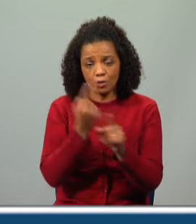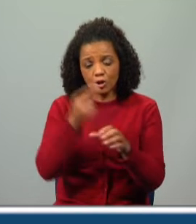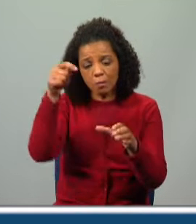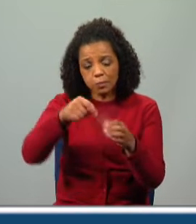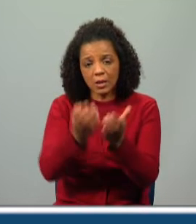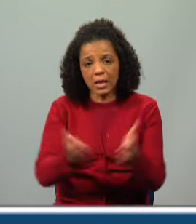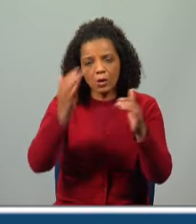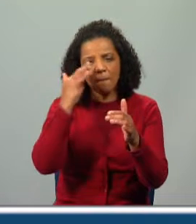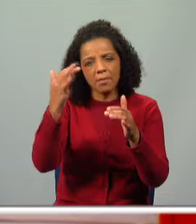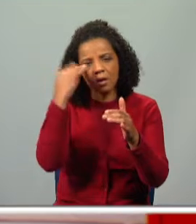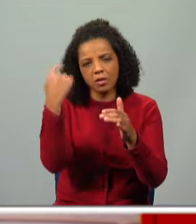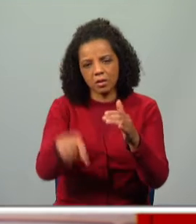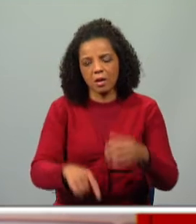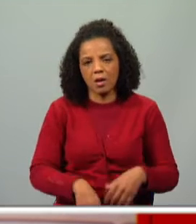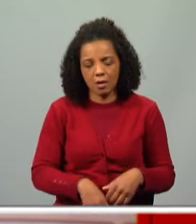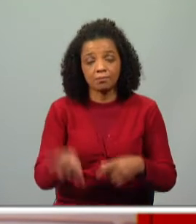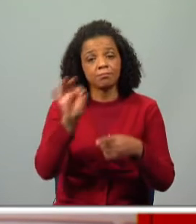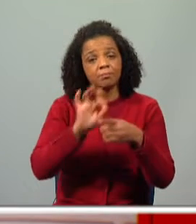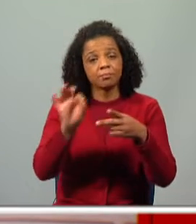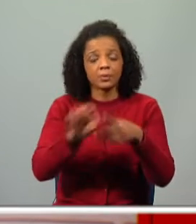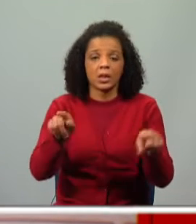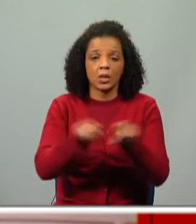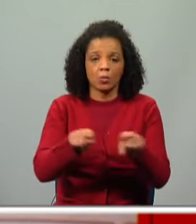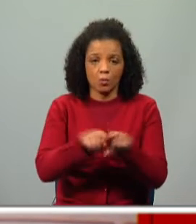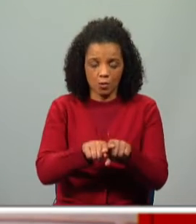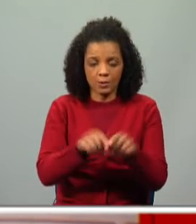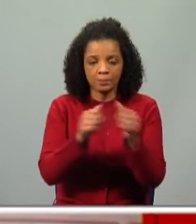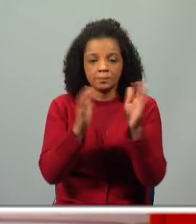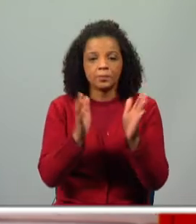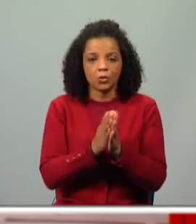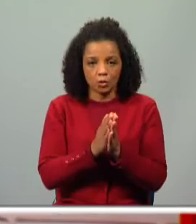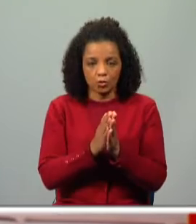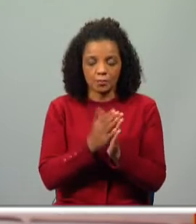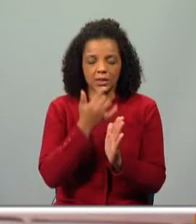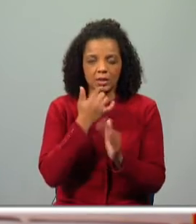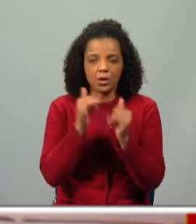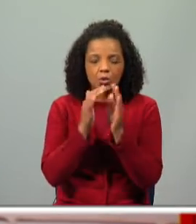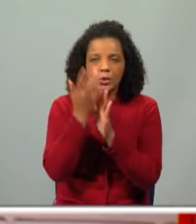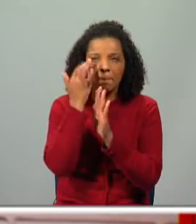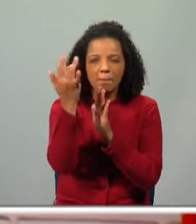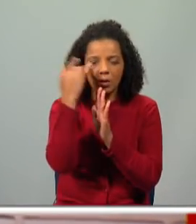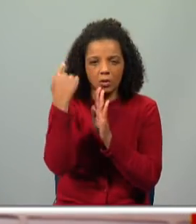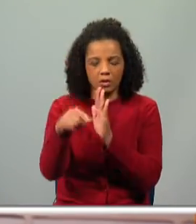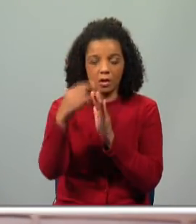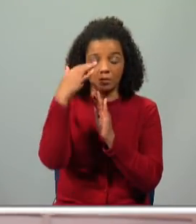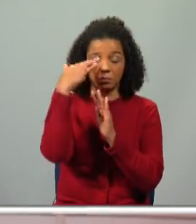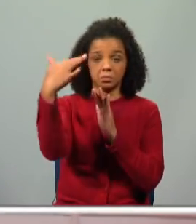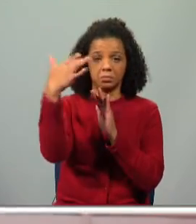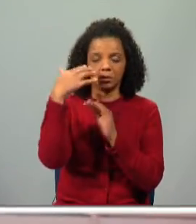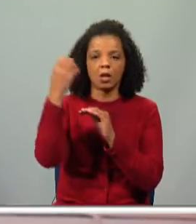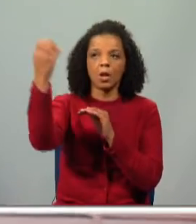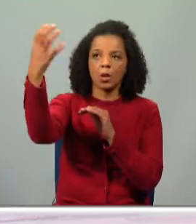brilhantes. Portanto, esta era a característica comum a todos eles. Todos eles tinham brilho, todos eles irradiavam